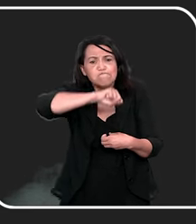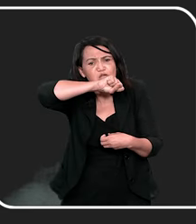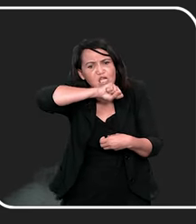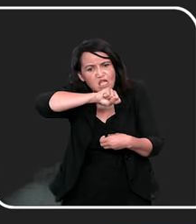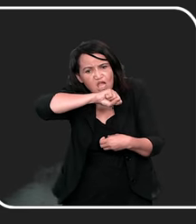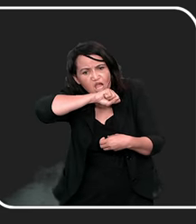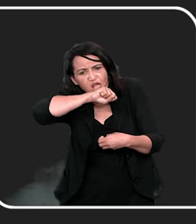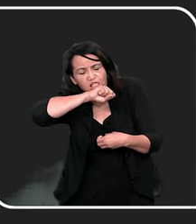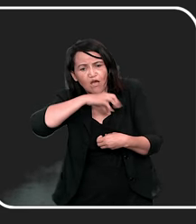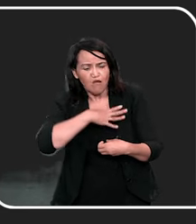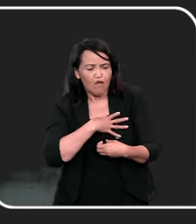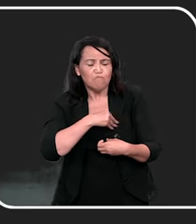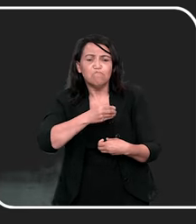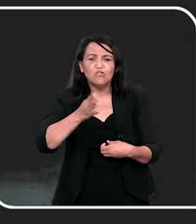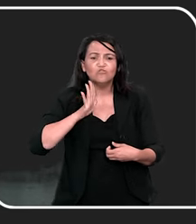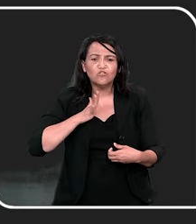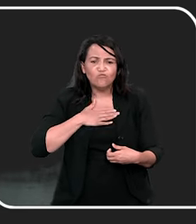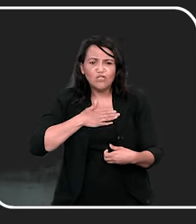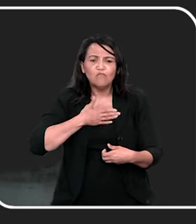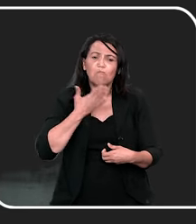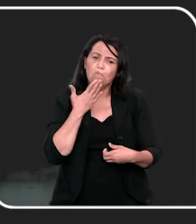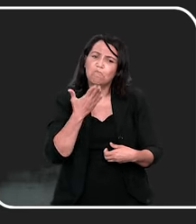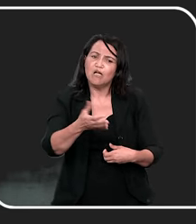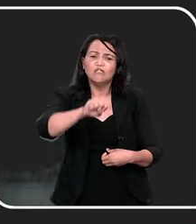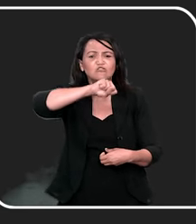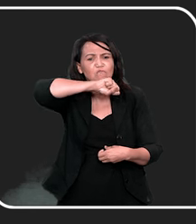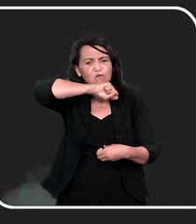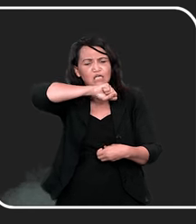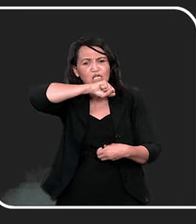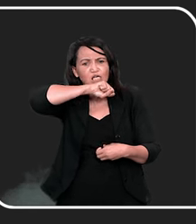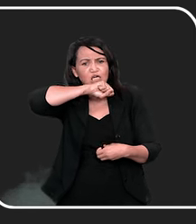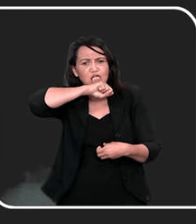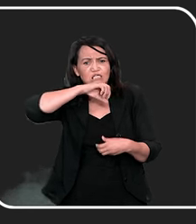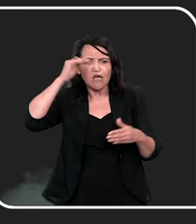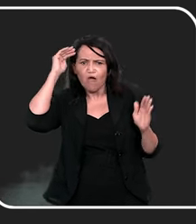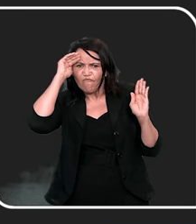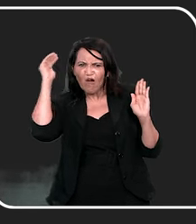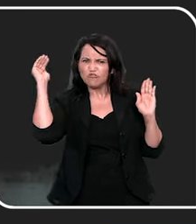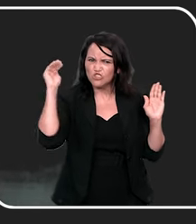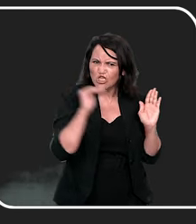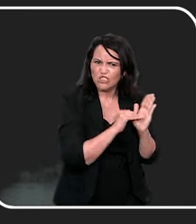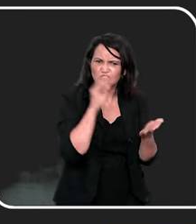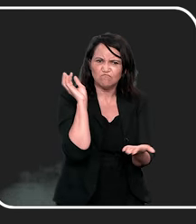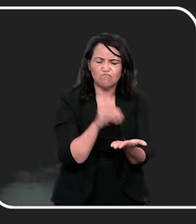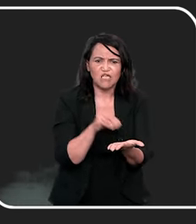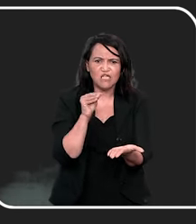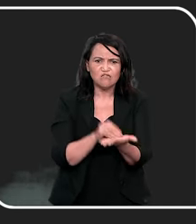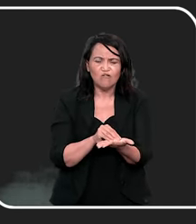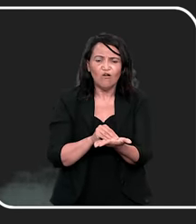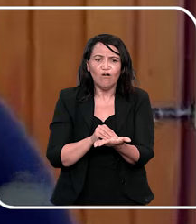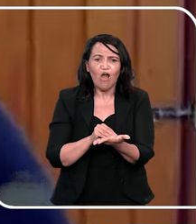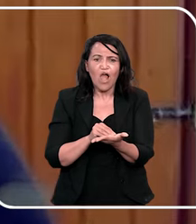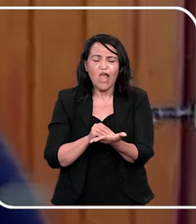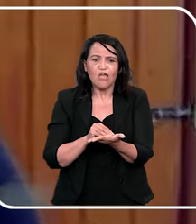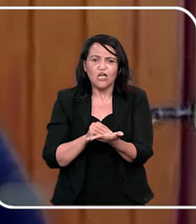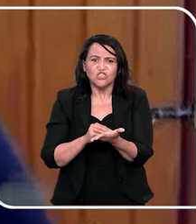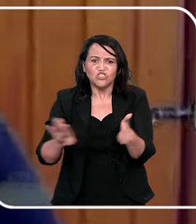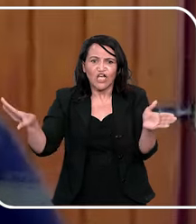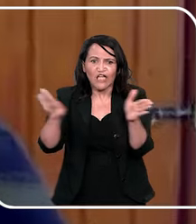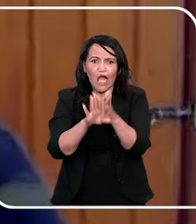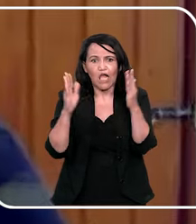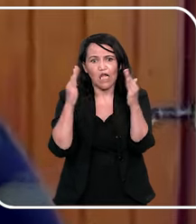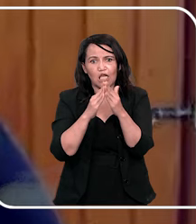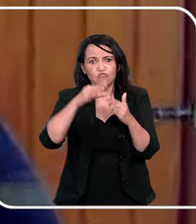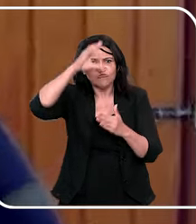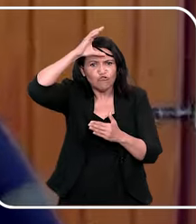e meus filhos me ensineiam a pedir benção, e para mim era um desrespeito muito grande chegar na casa lá dos tis e não falar